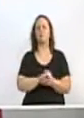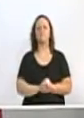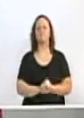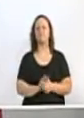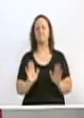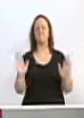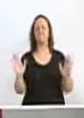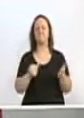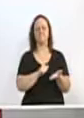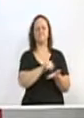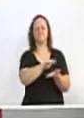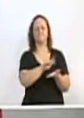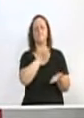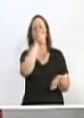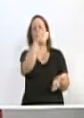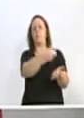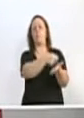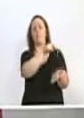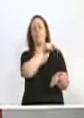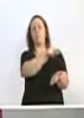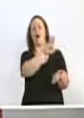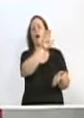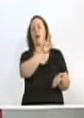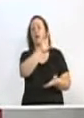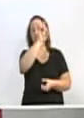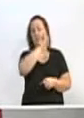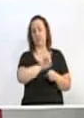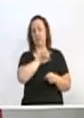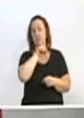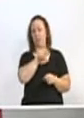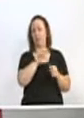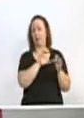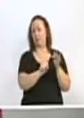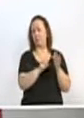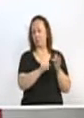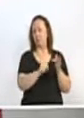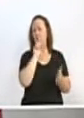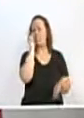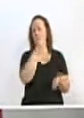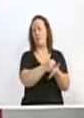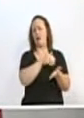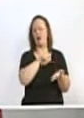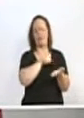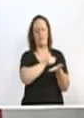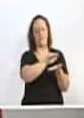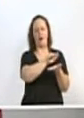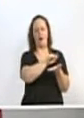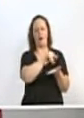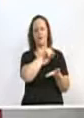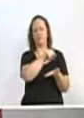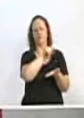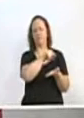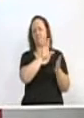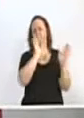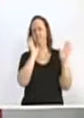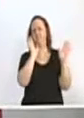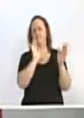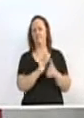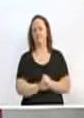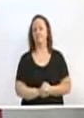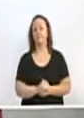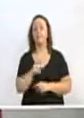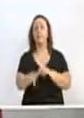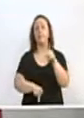embora, pagam os seus míseros direitos, que ainda querem cortar, pagam os seus míseros direitos, e a